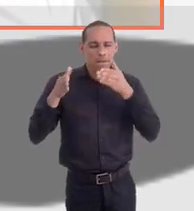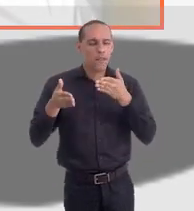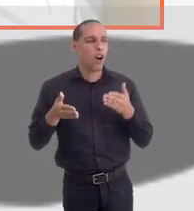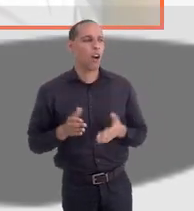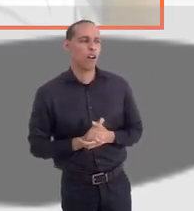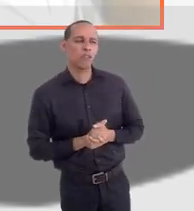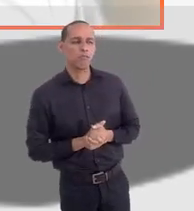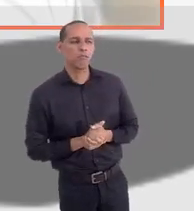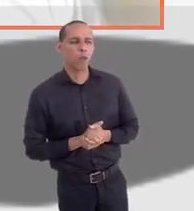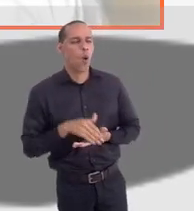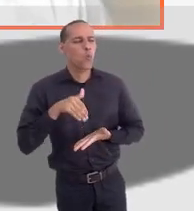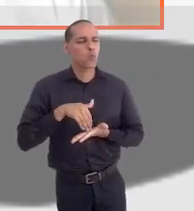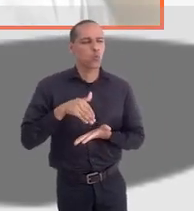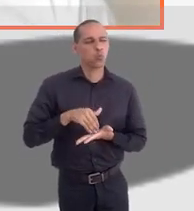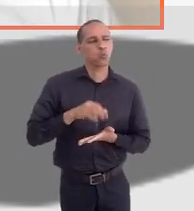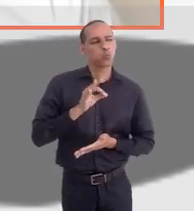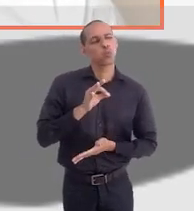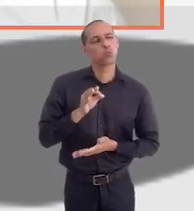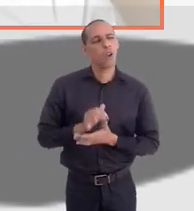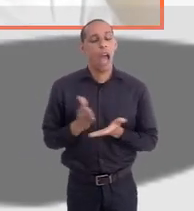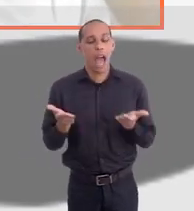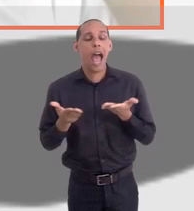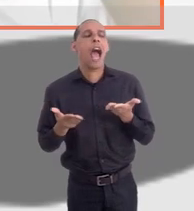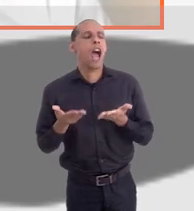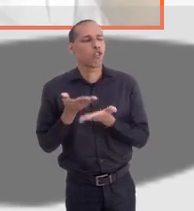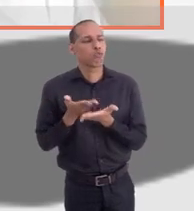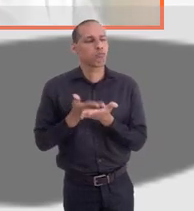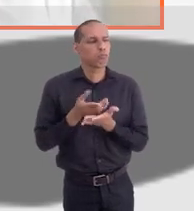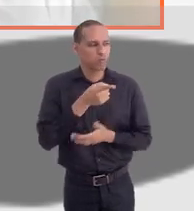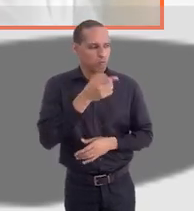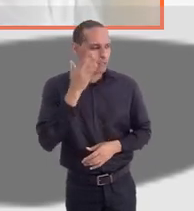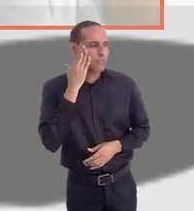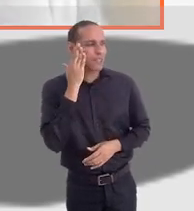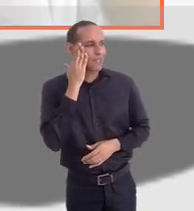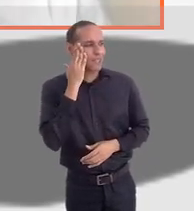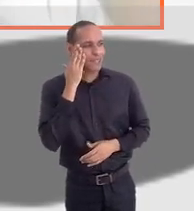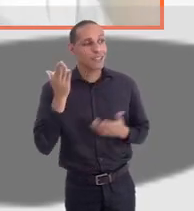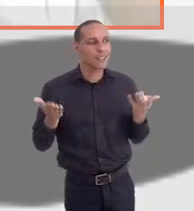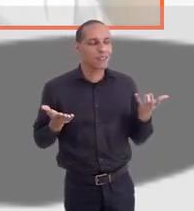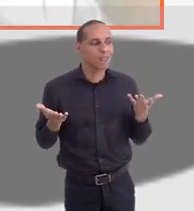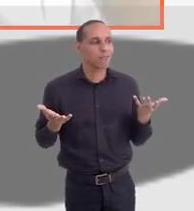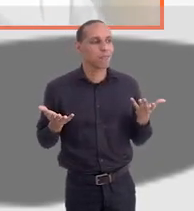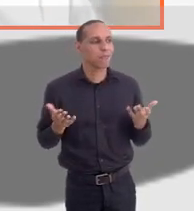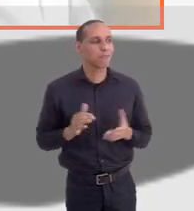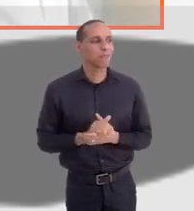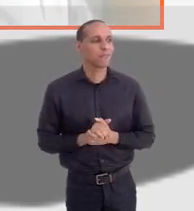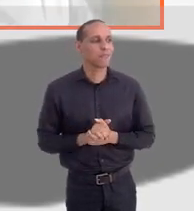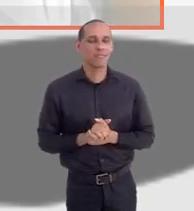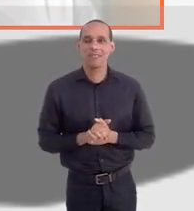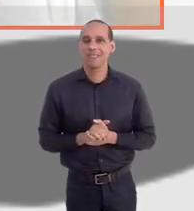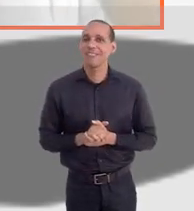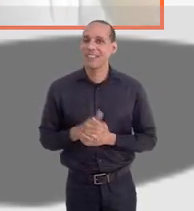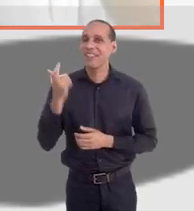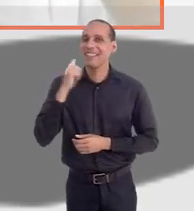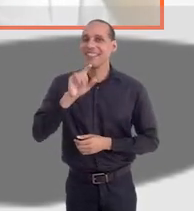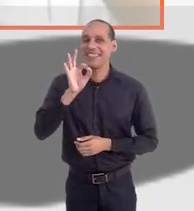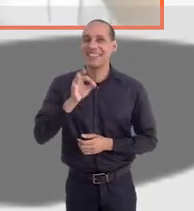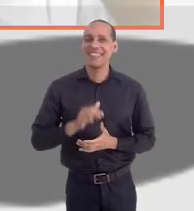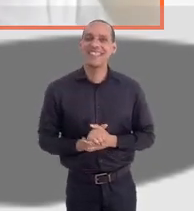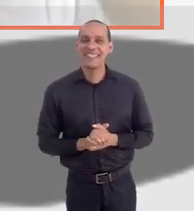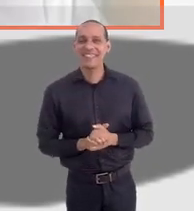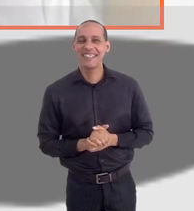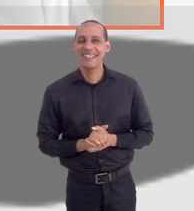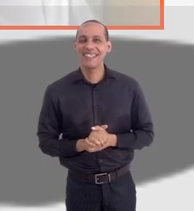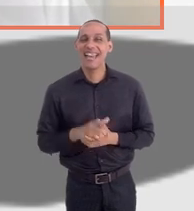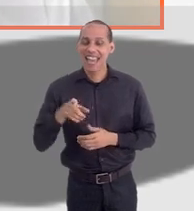Foca nisso, nesses últimos minutos, nessas últimas horas de estudo. Você consegue dar esse panorama nesse momento? Consigo.